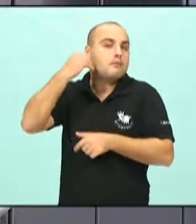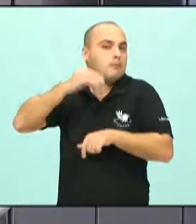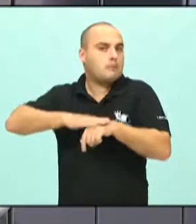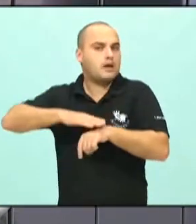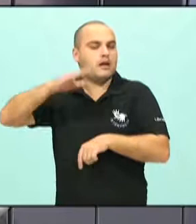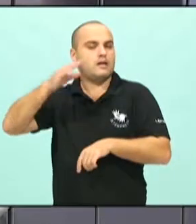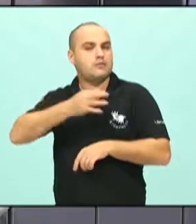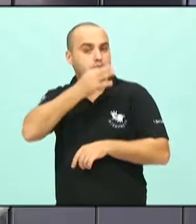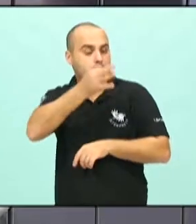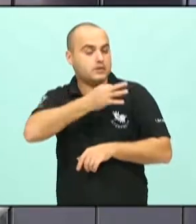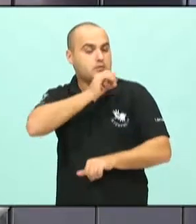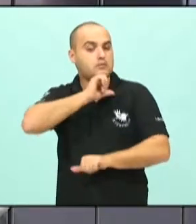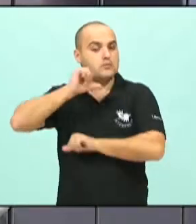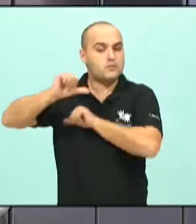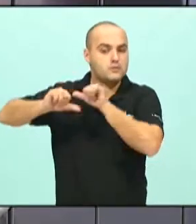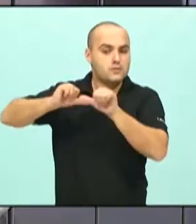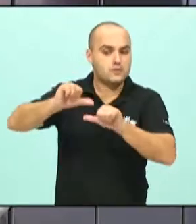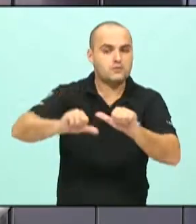opinião.